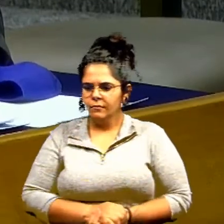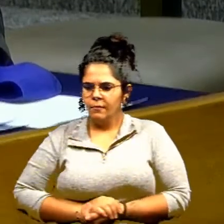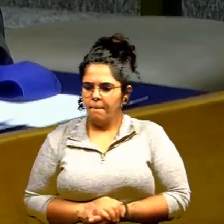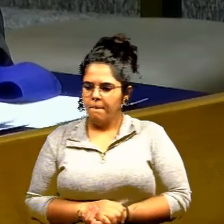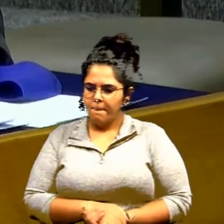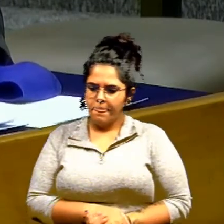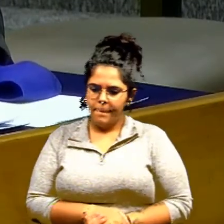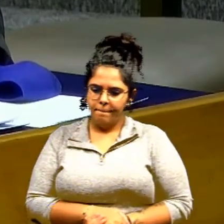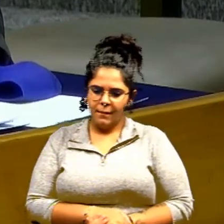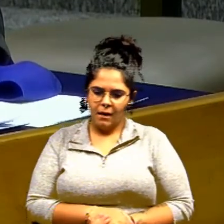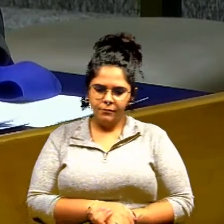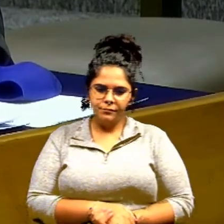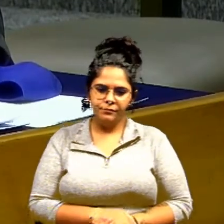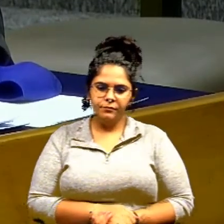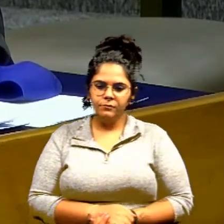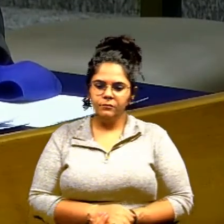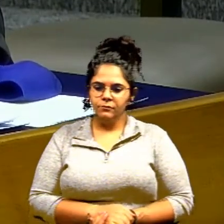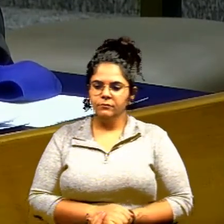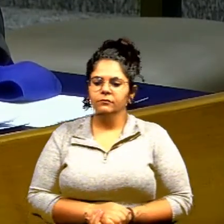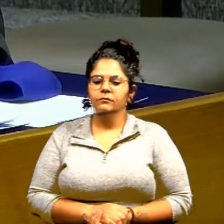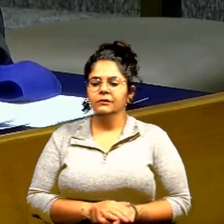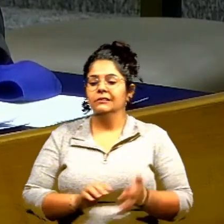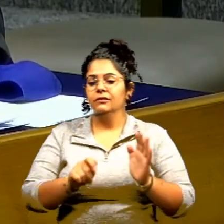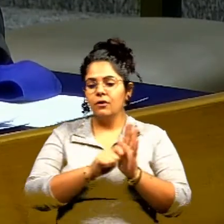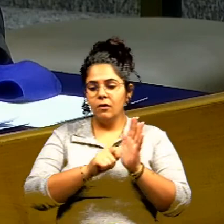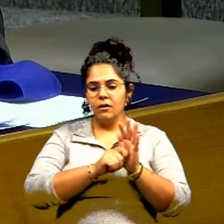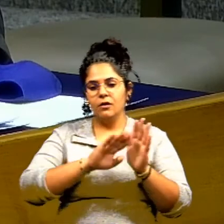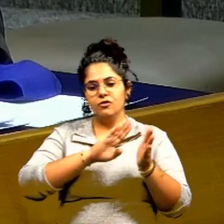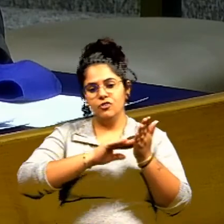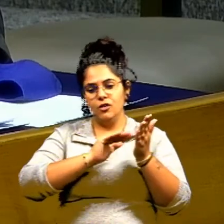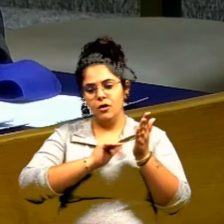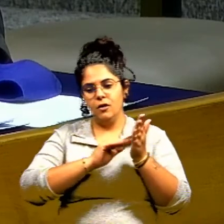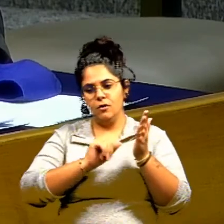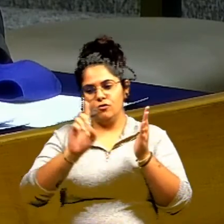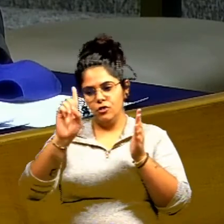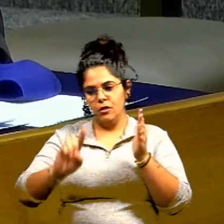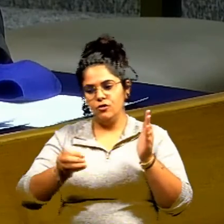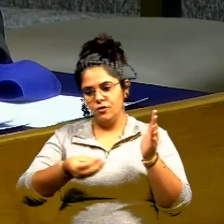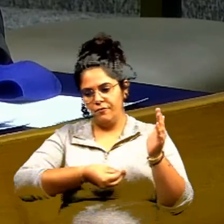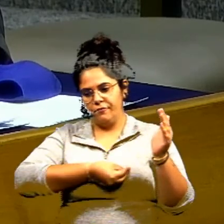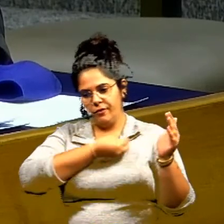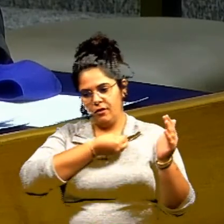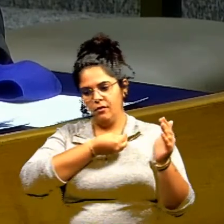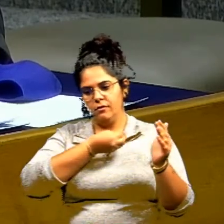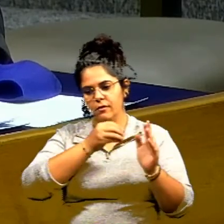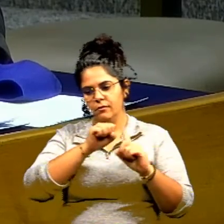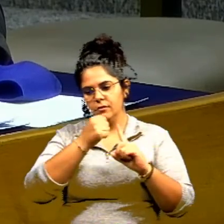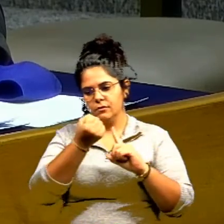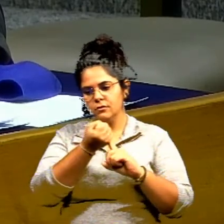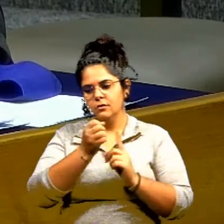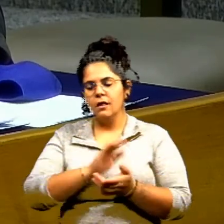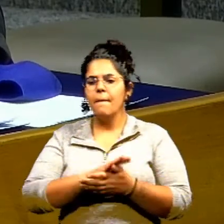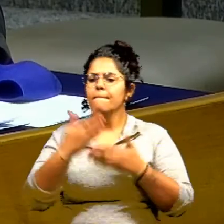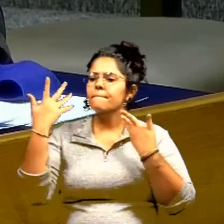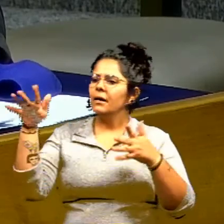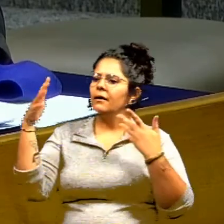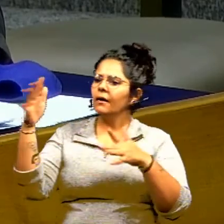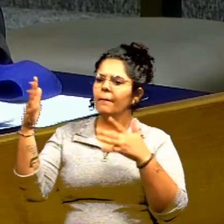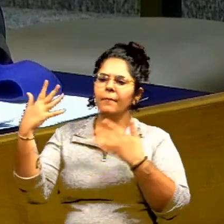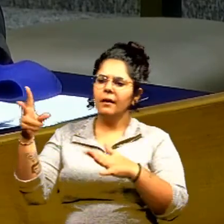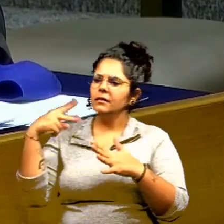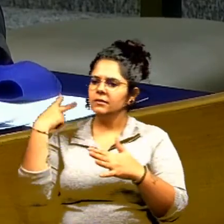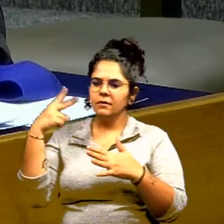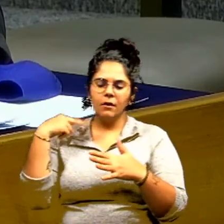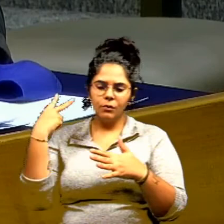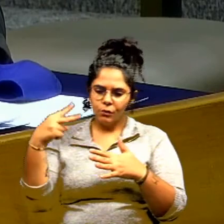lícidas drogas que estão tirando aí o direito de vida e de sobrevida da população de goiânia parabéns o senhor